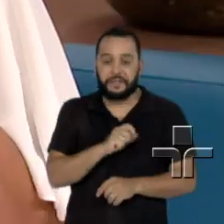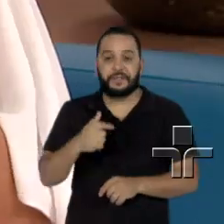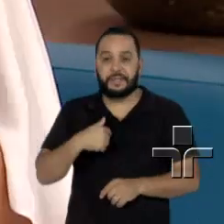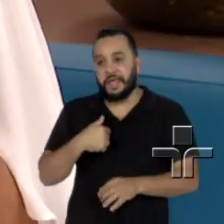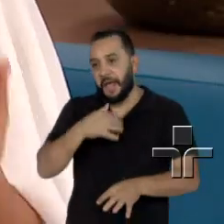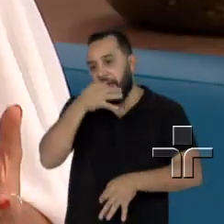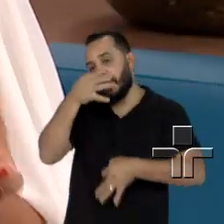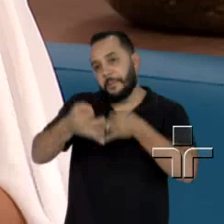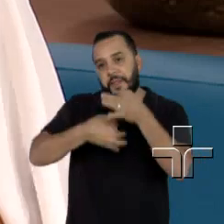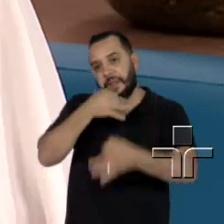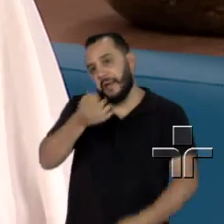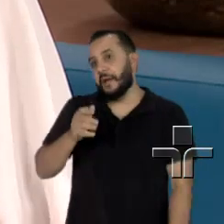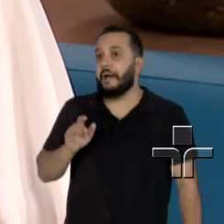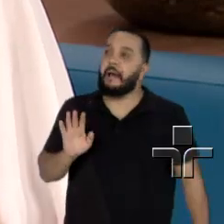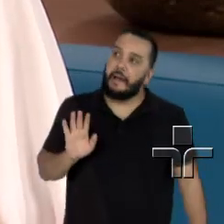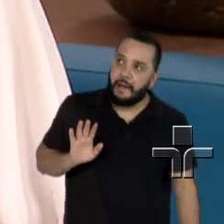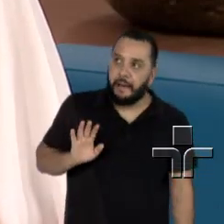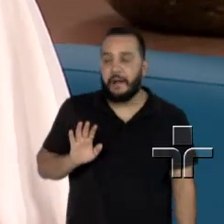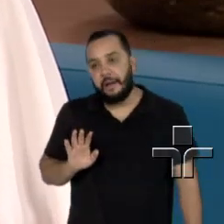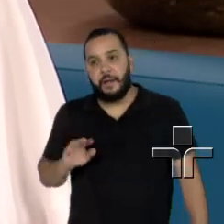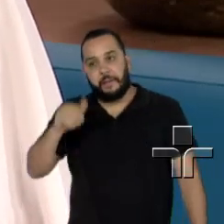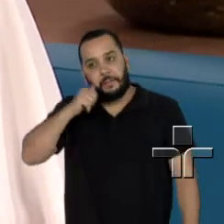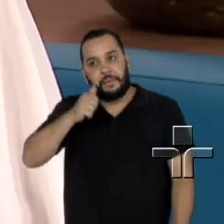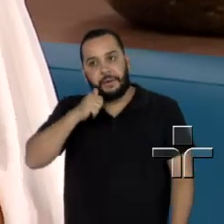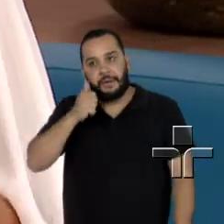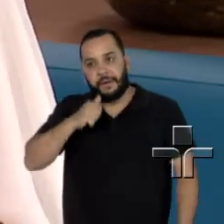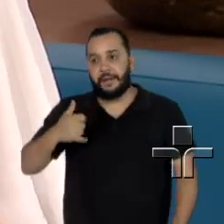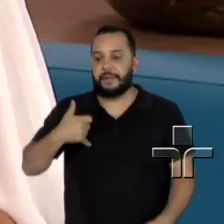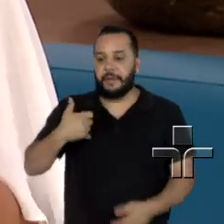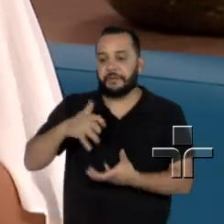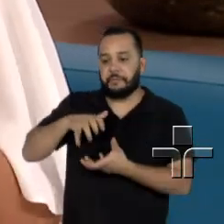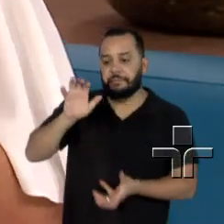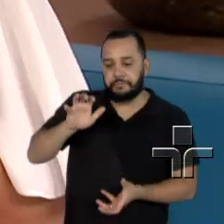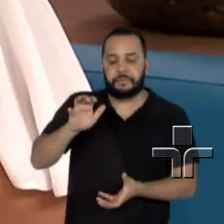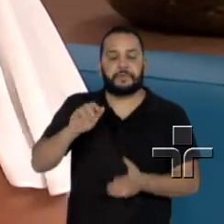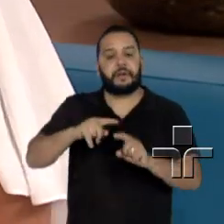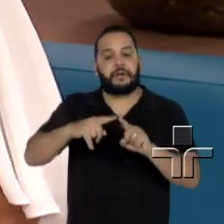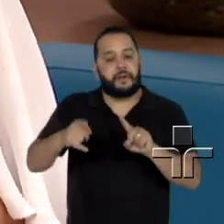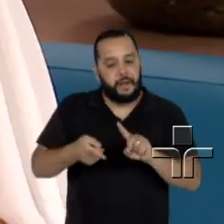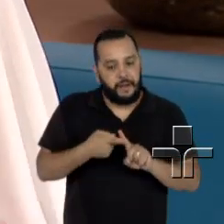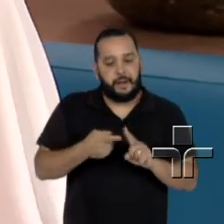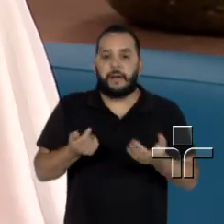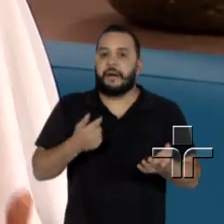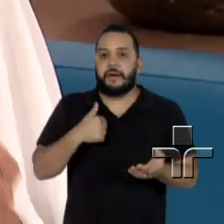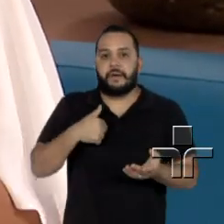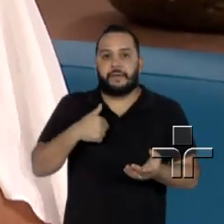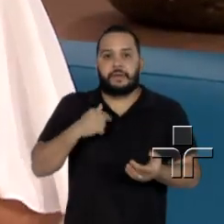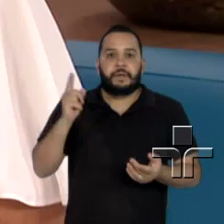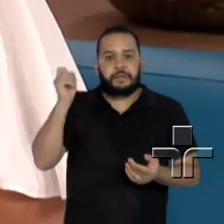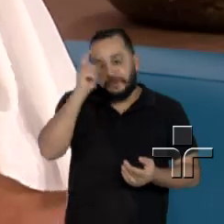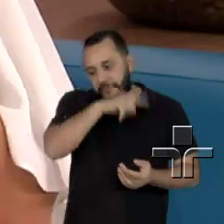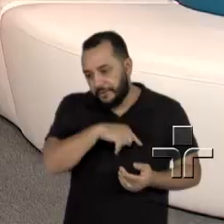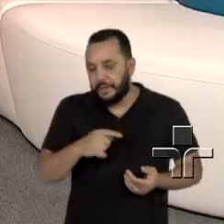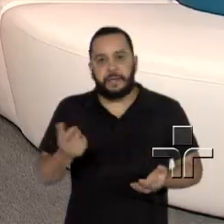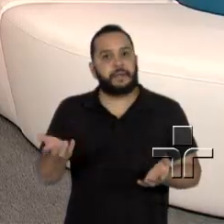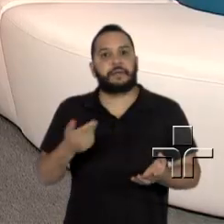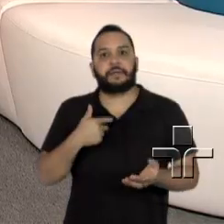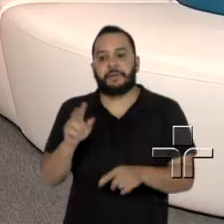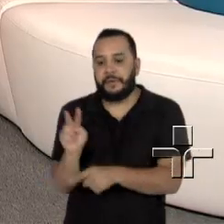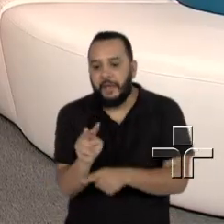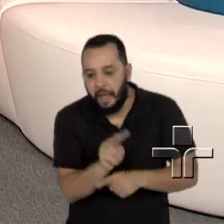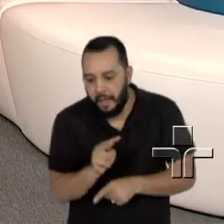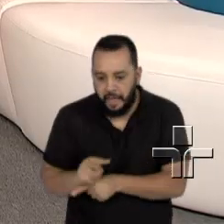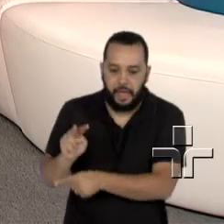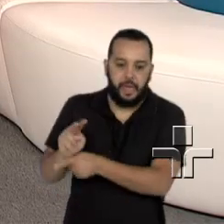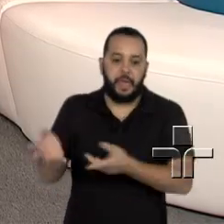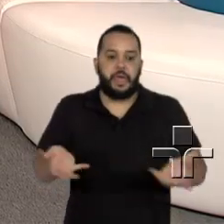E ficam falando, ah, quando a mulher tem filhos mais velha, ela não vai acompanhar o PIC, vai ser difícil para